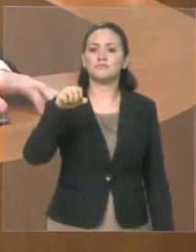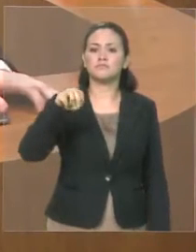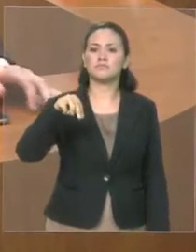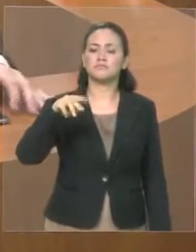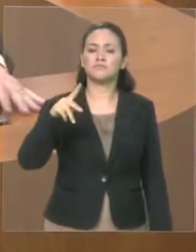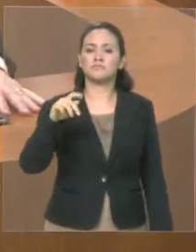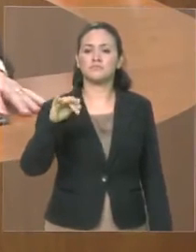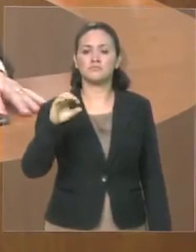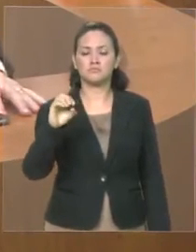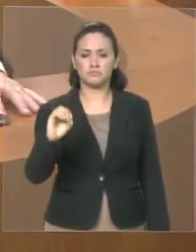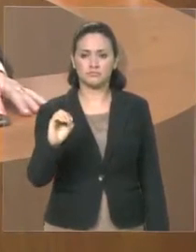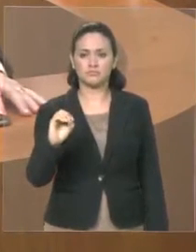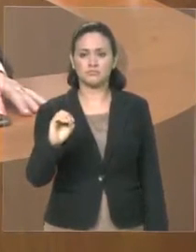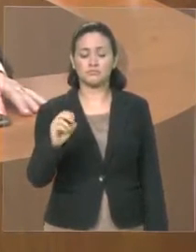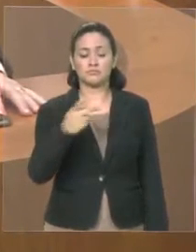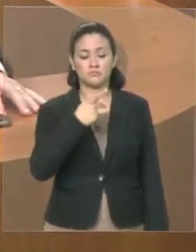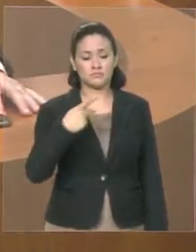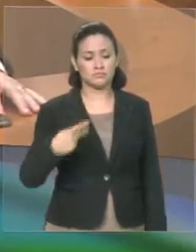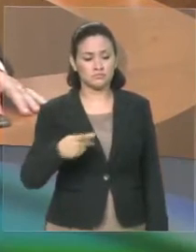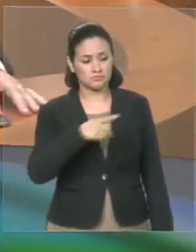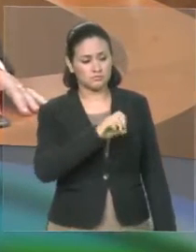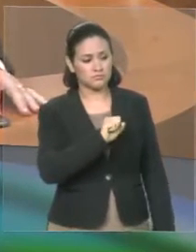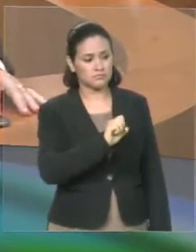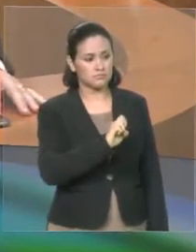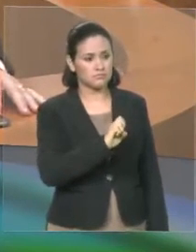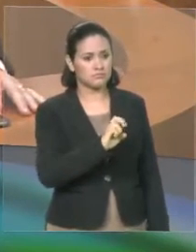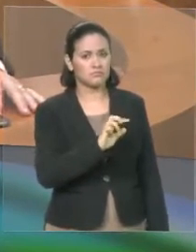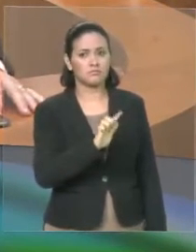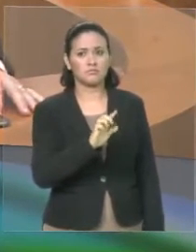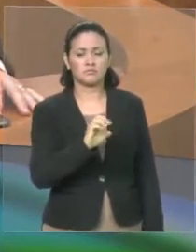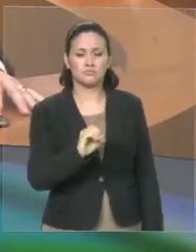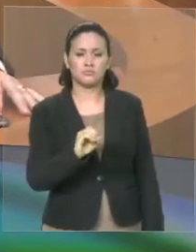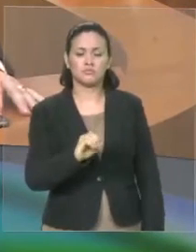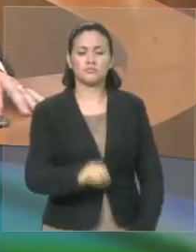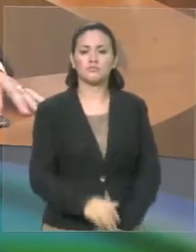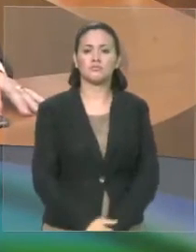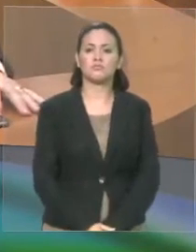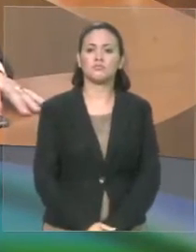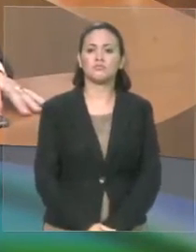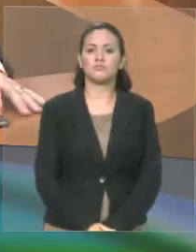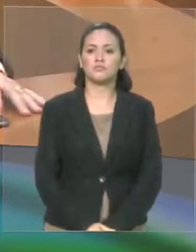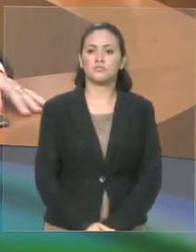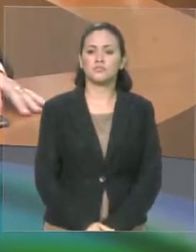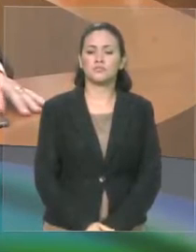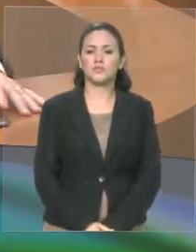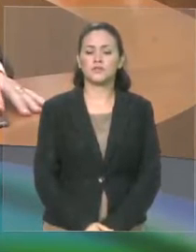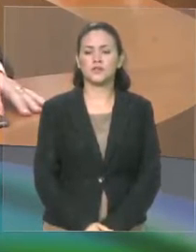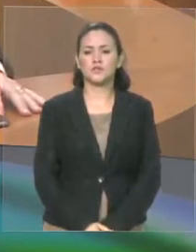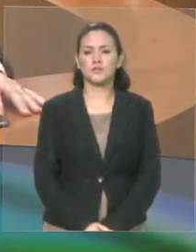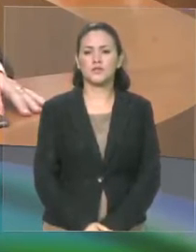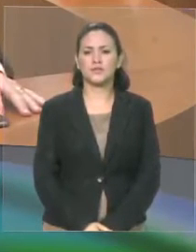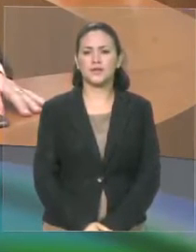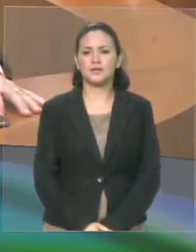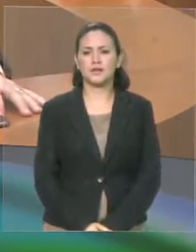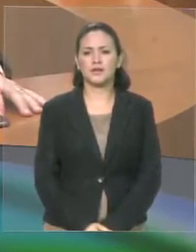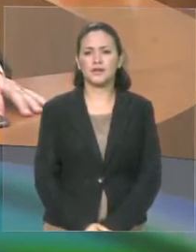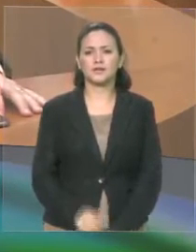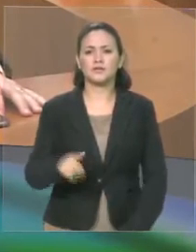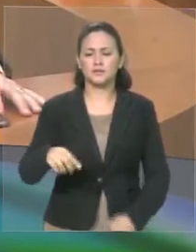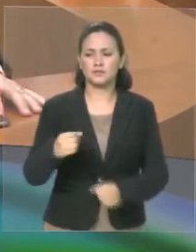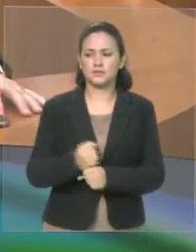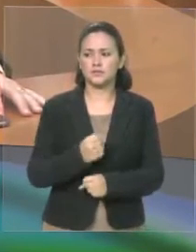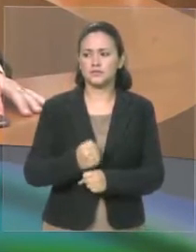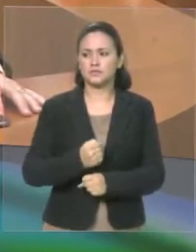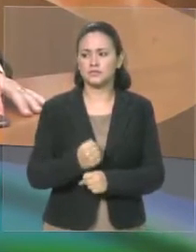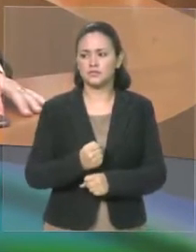Frota. Esse ano, infelizmente, foi um ano difícil para nós, torcedores do Sampaio